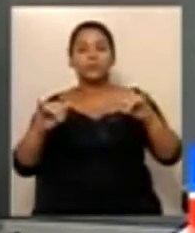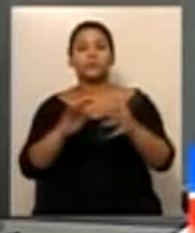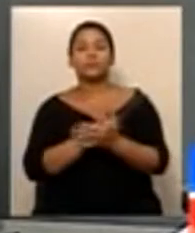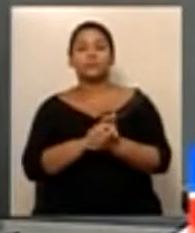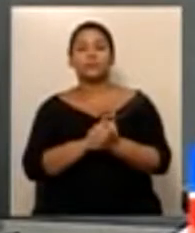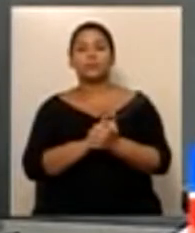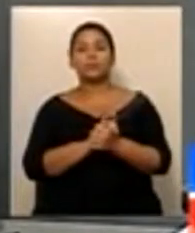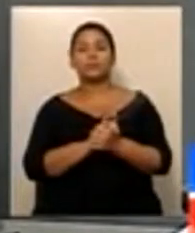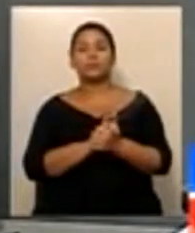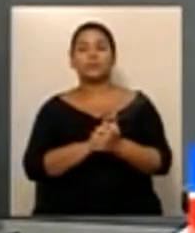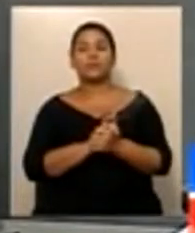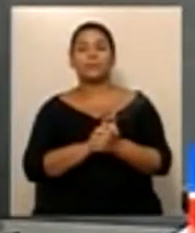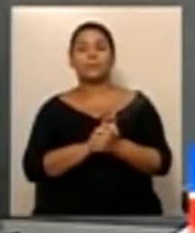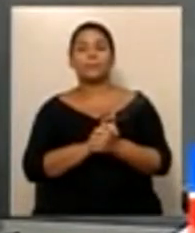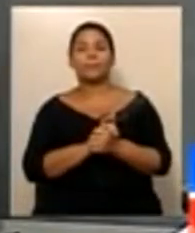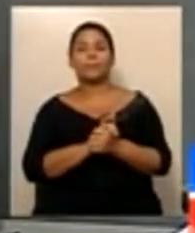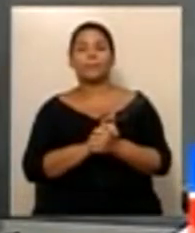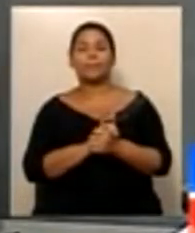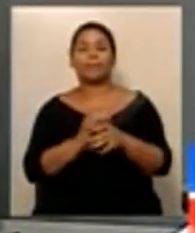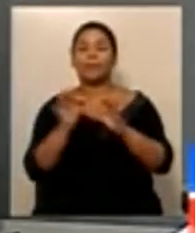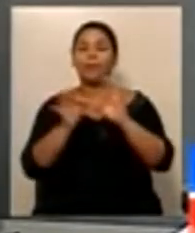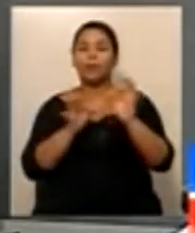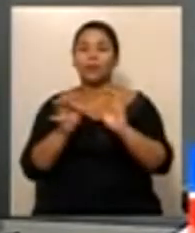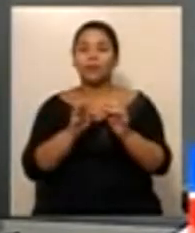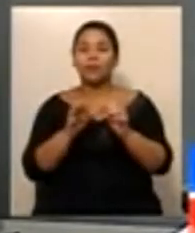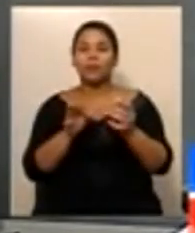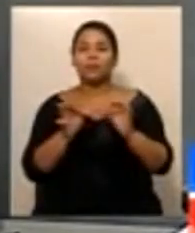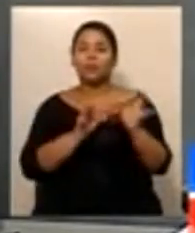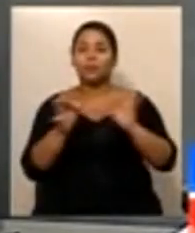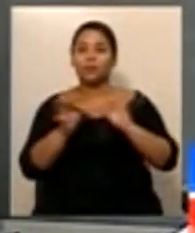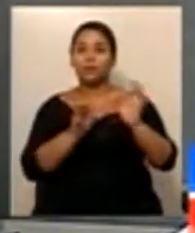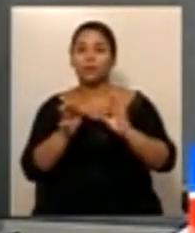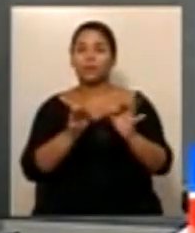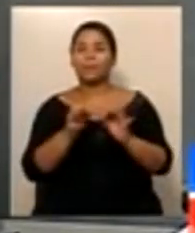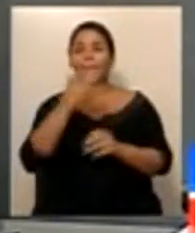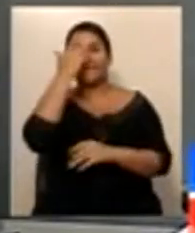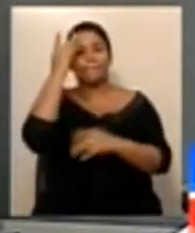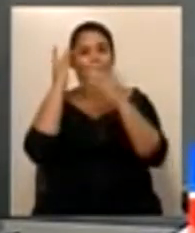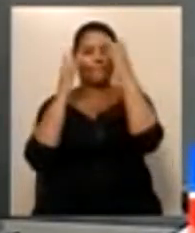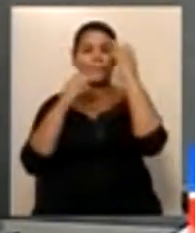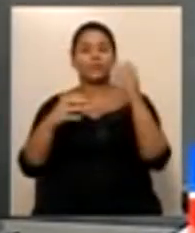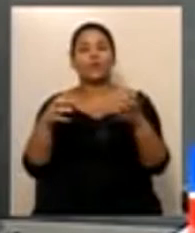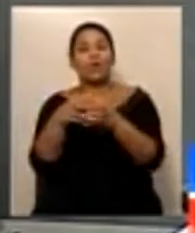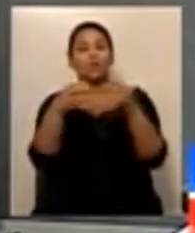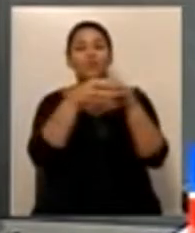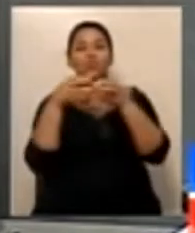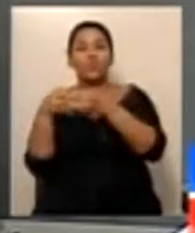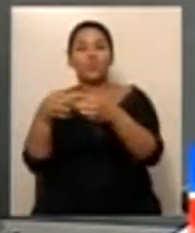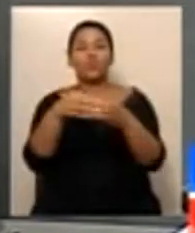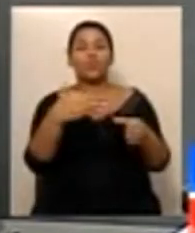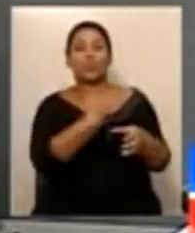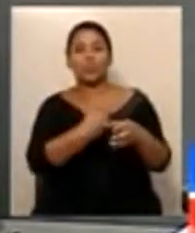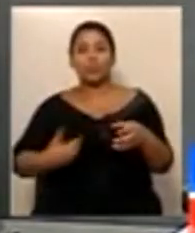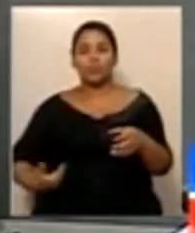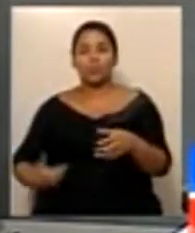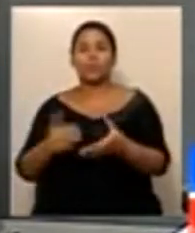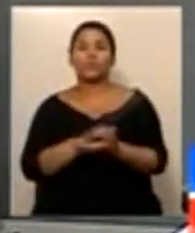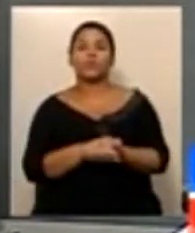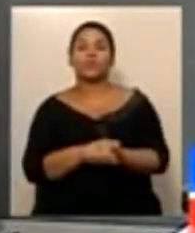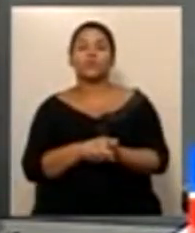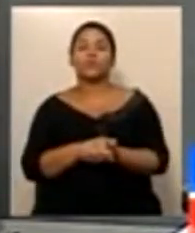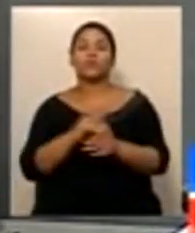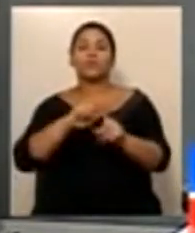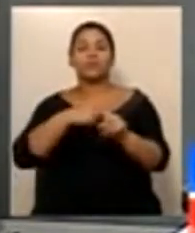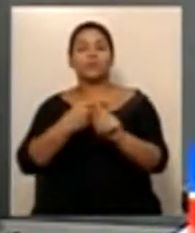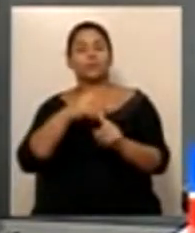dispõe sobre o reajuste dos subsídios e vencimento dos servidores públicos e militares da administração direta das autarquias e